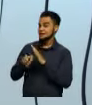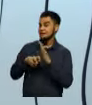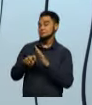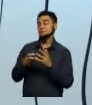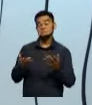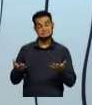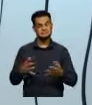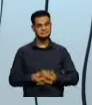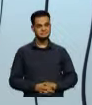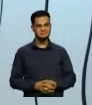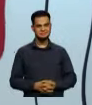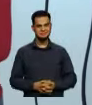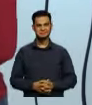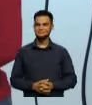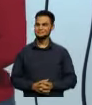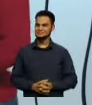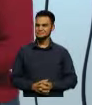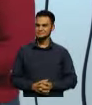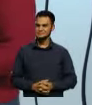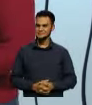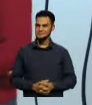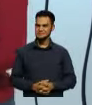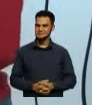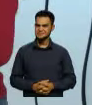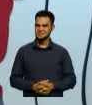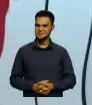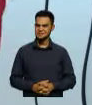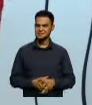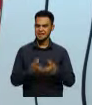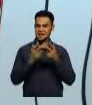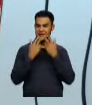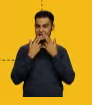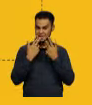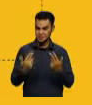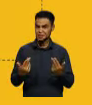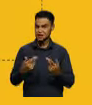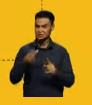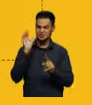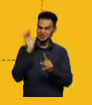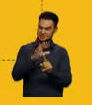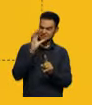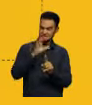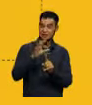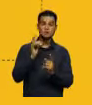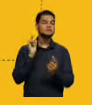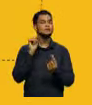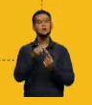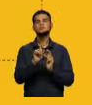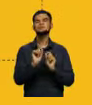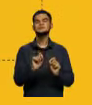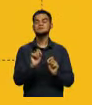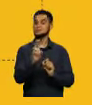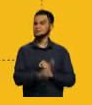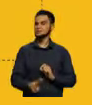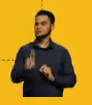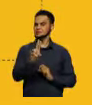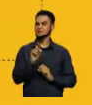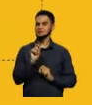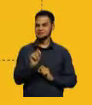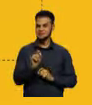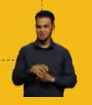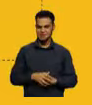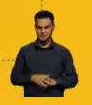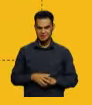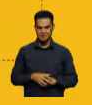Aqui, nessa linguagem apelativa, eu vou utilizar de escolhas